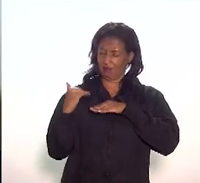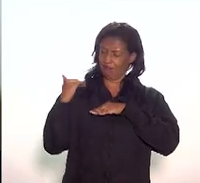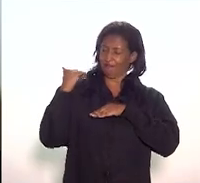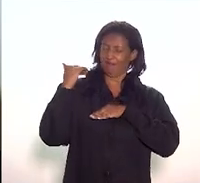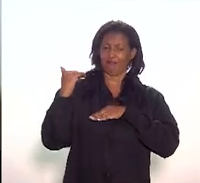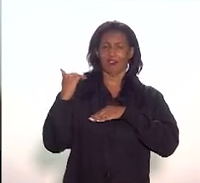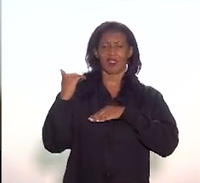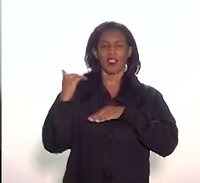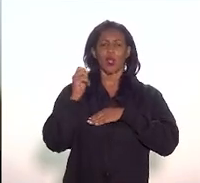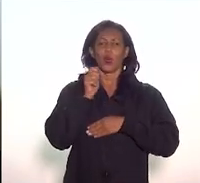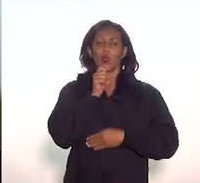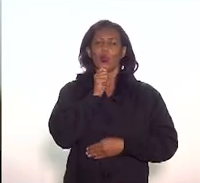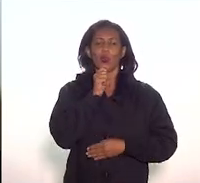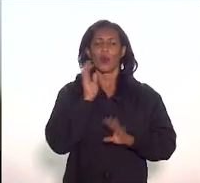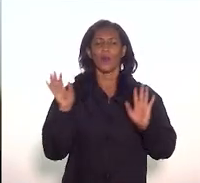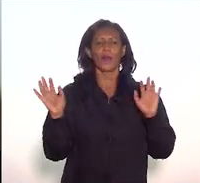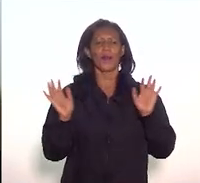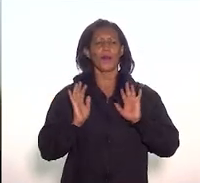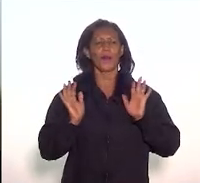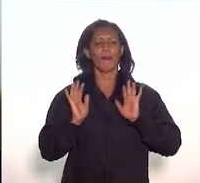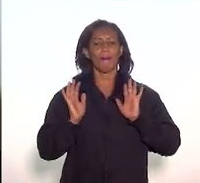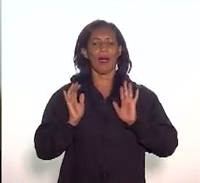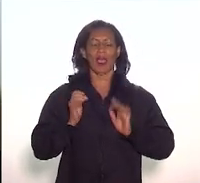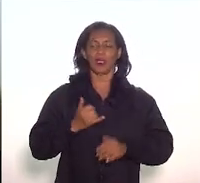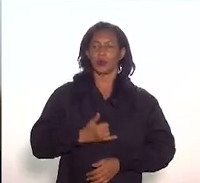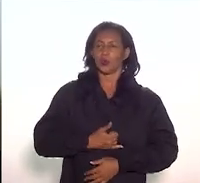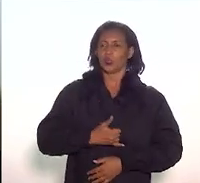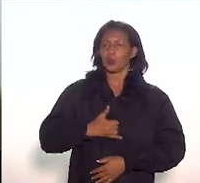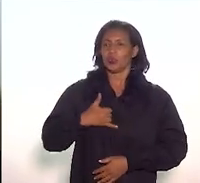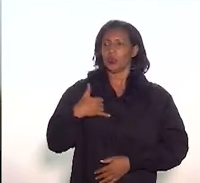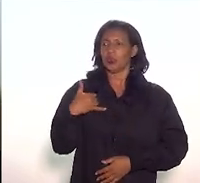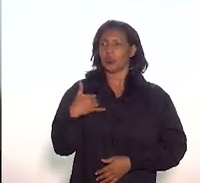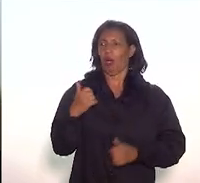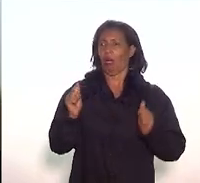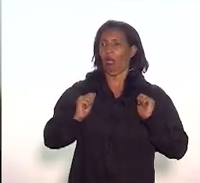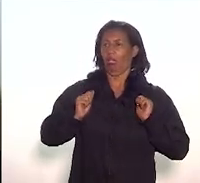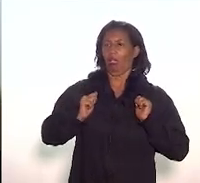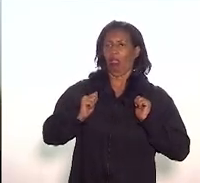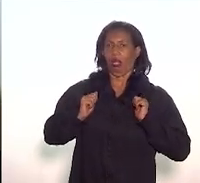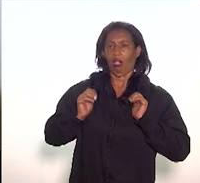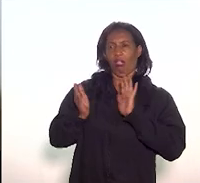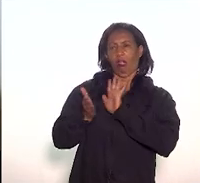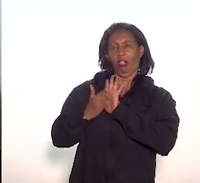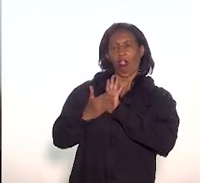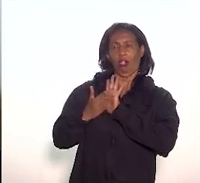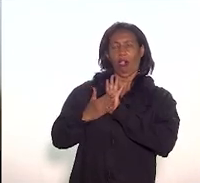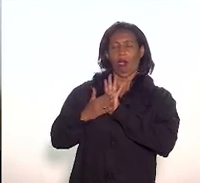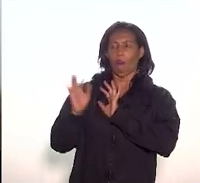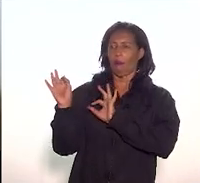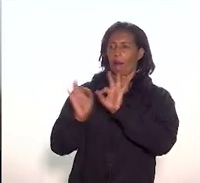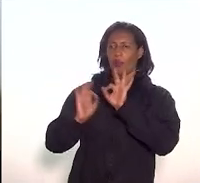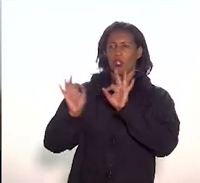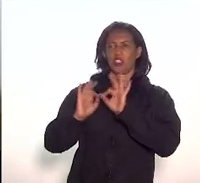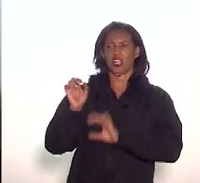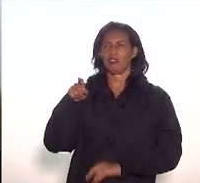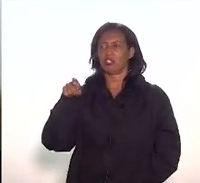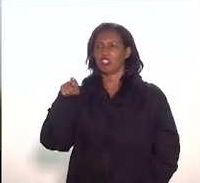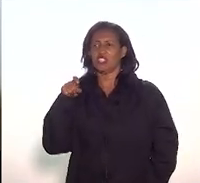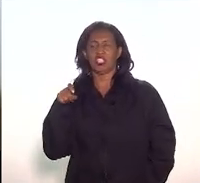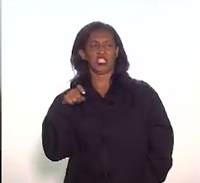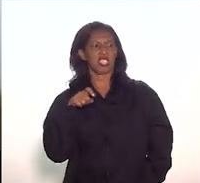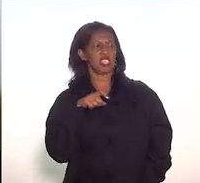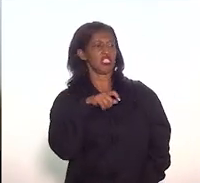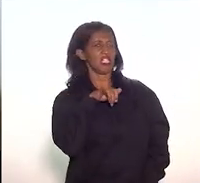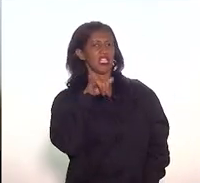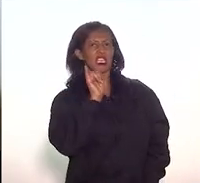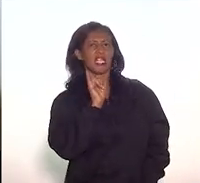nós não temos mais orgulho de ser autor de um projeto XYZ. A gente quer